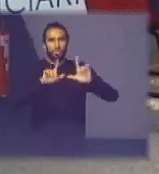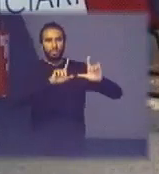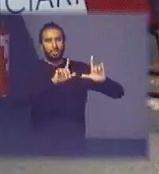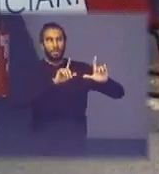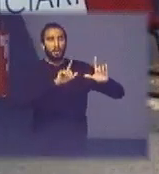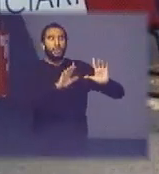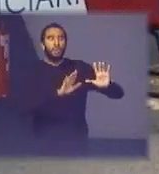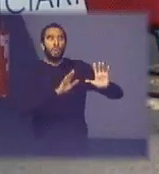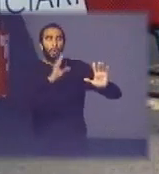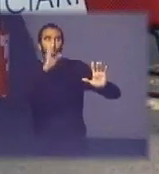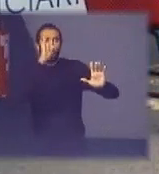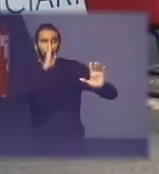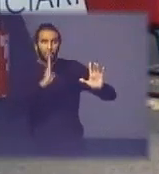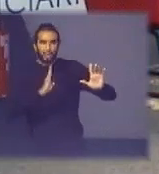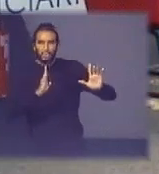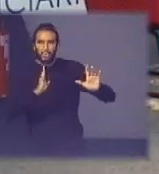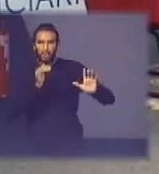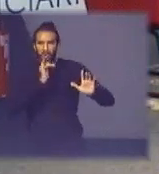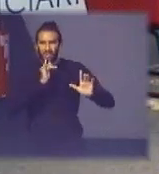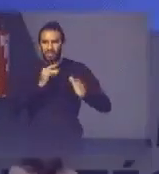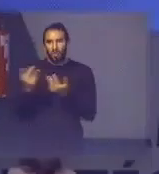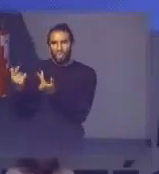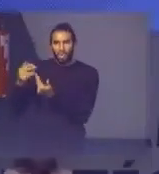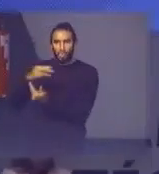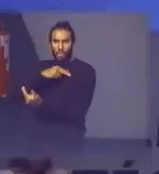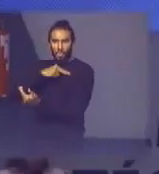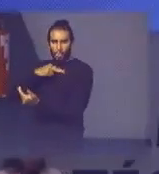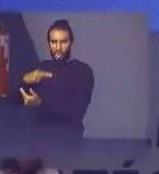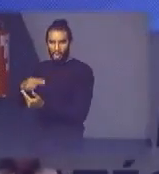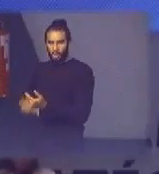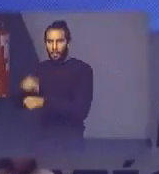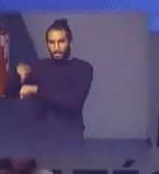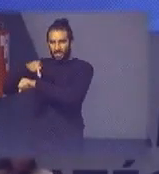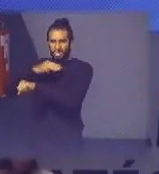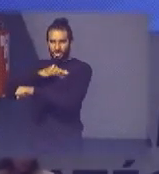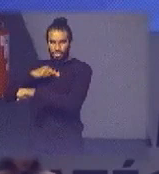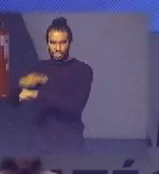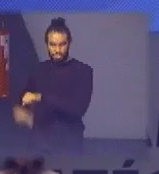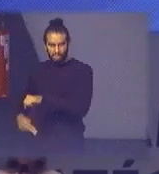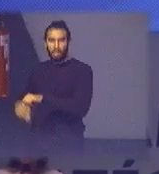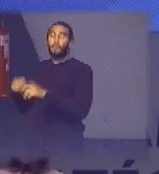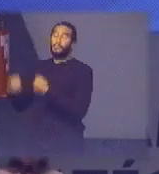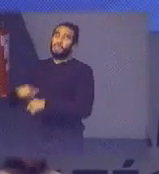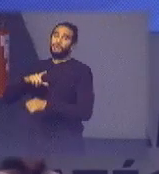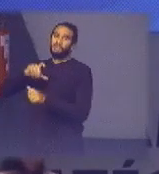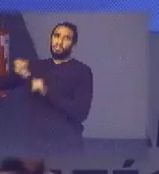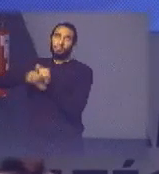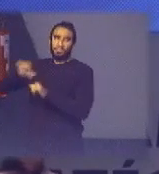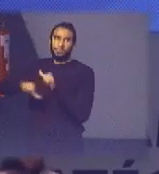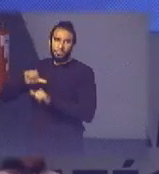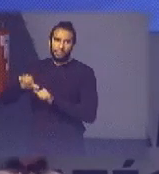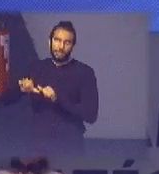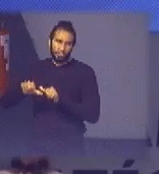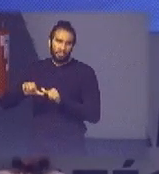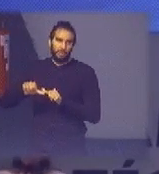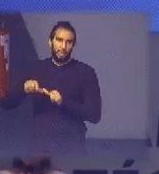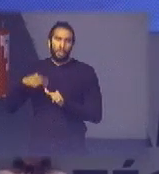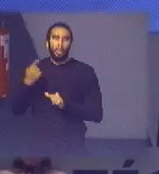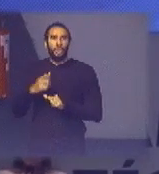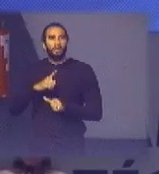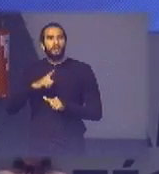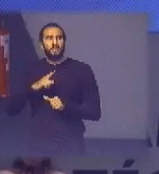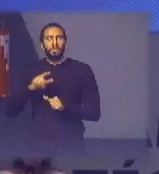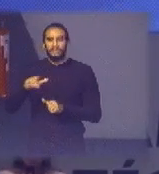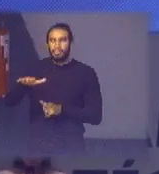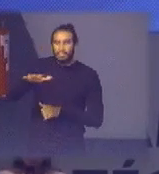chegou como a China hoje faz de forma ainda em larga escala esse processo está sendo revertido a gente não chegou nesse cenário